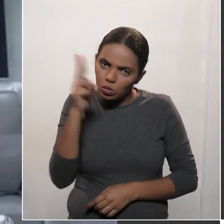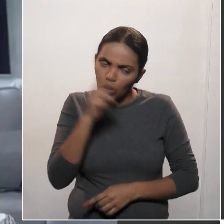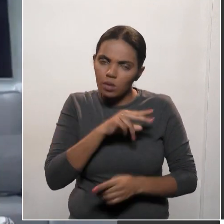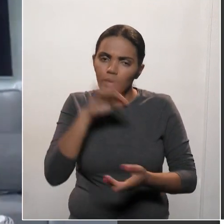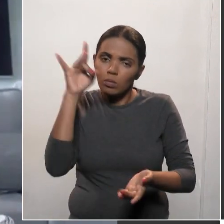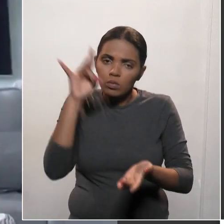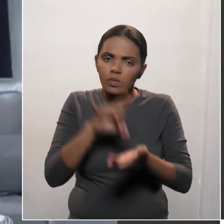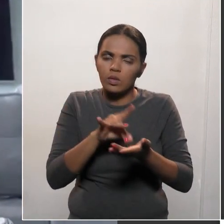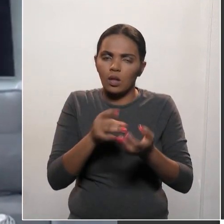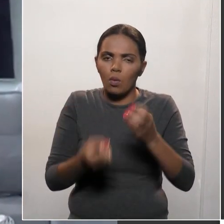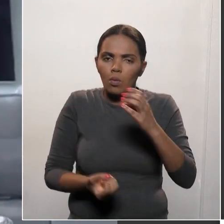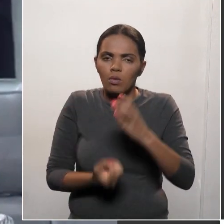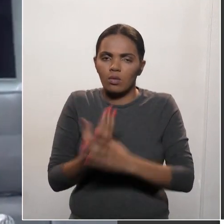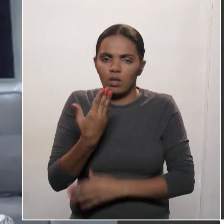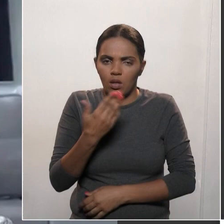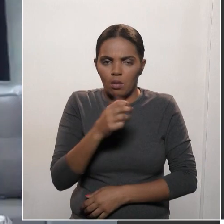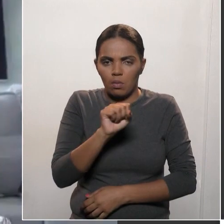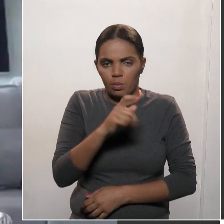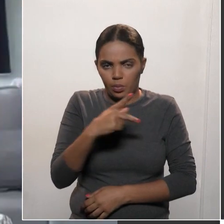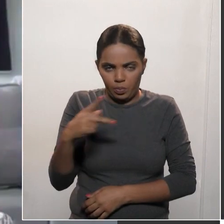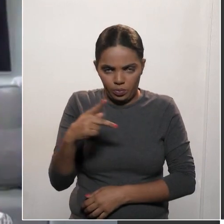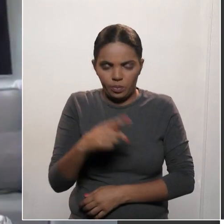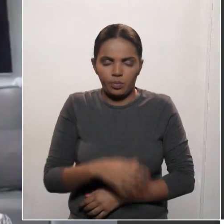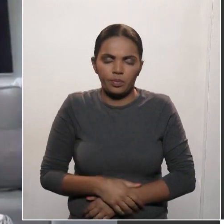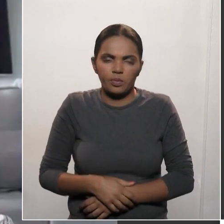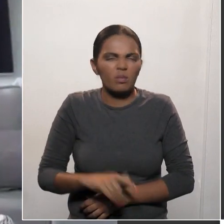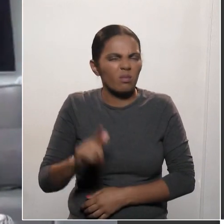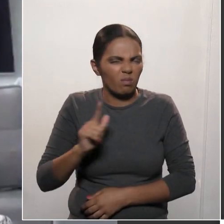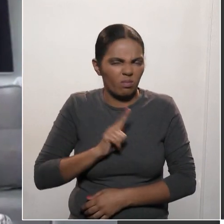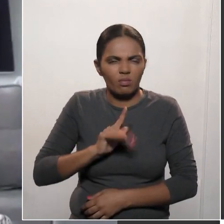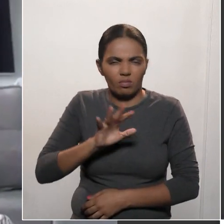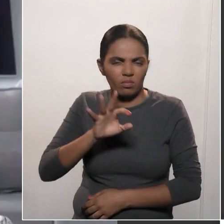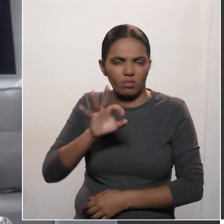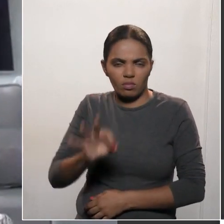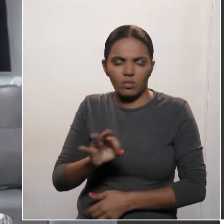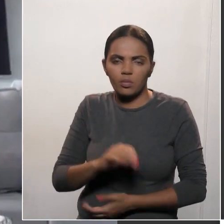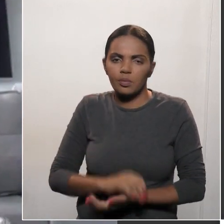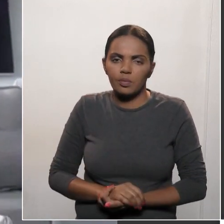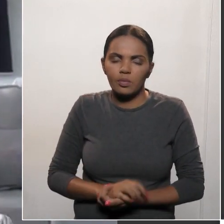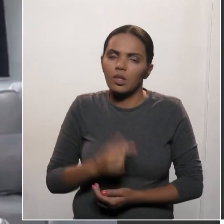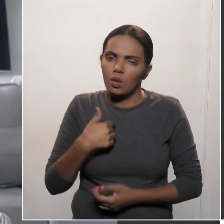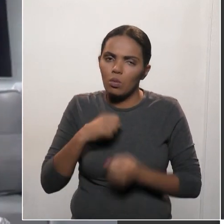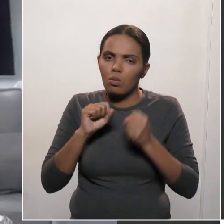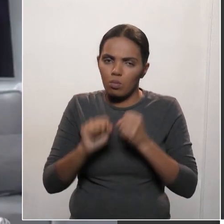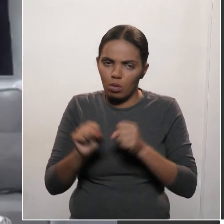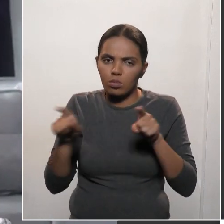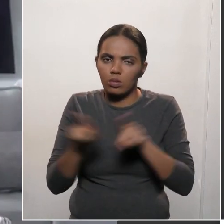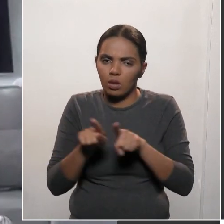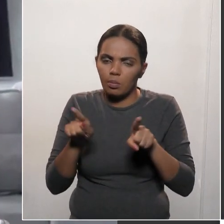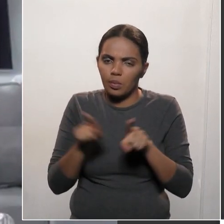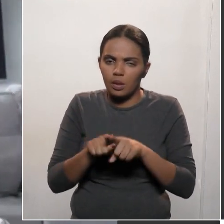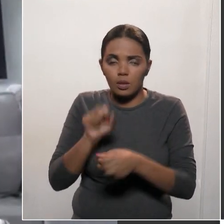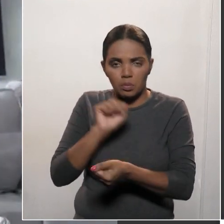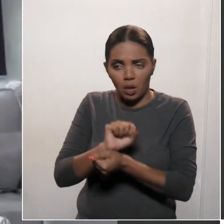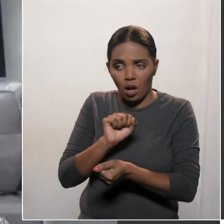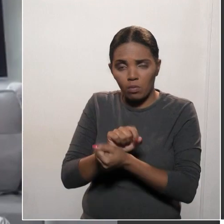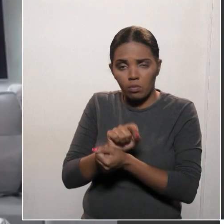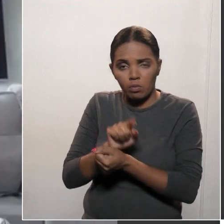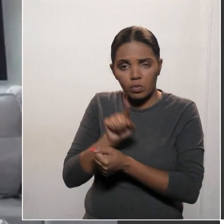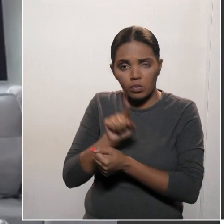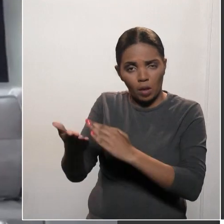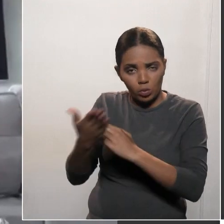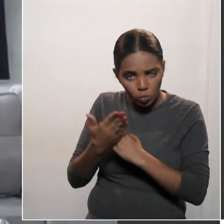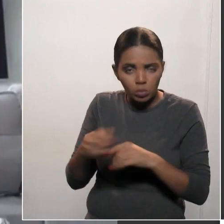desse aplicativo. Tenho certeza, senhor presidente, que posso contar também com a vossa excelência para